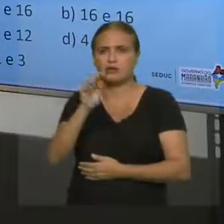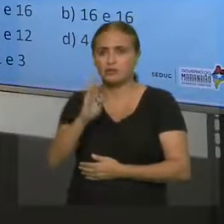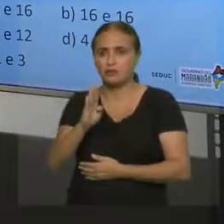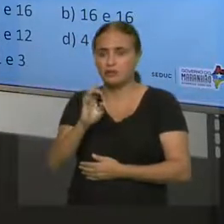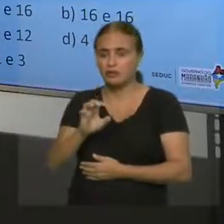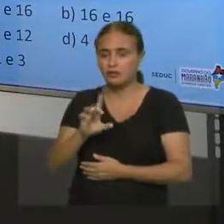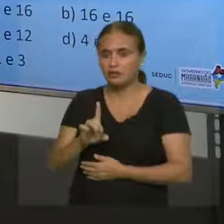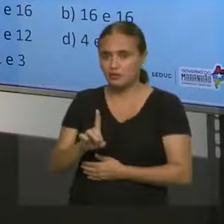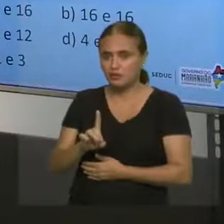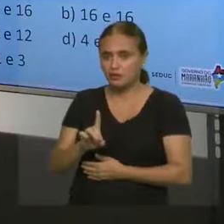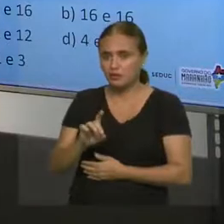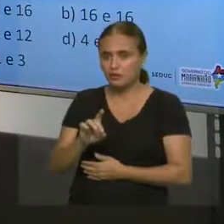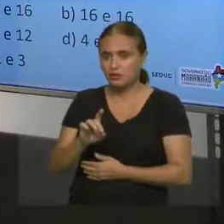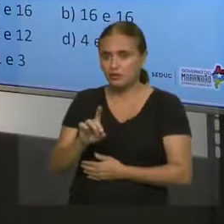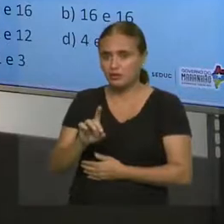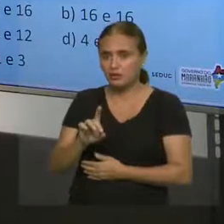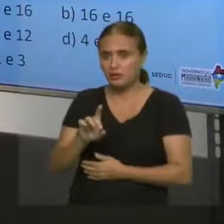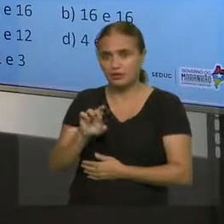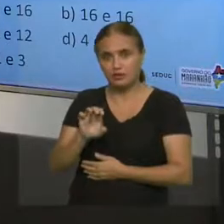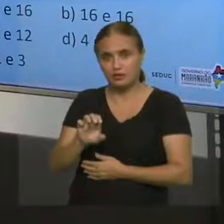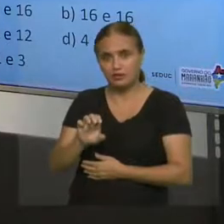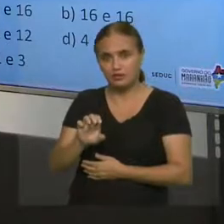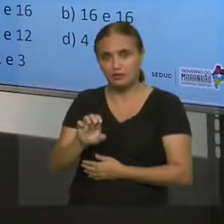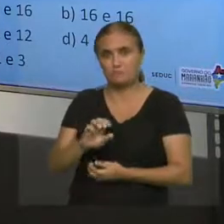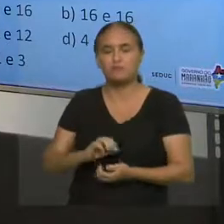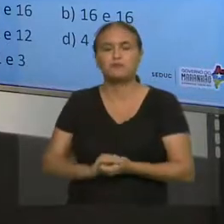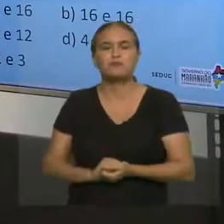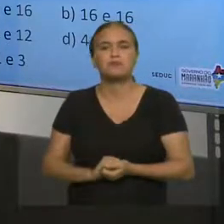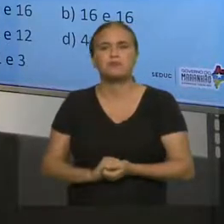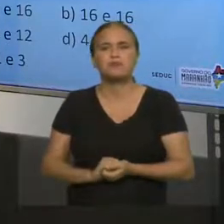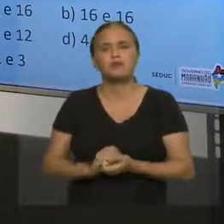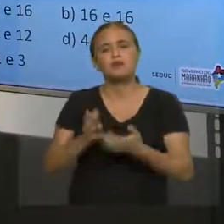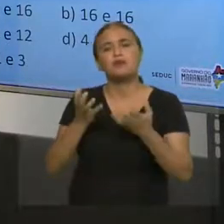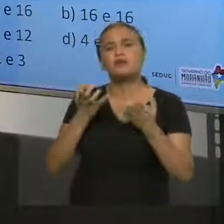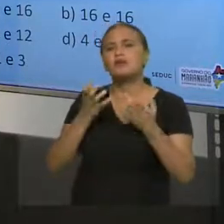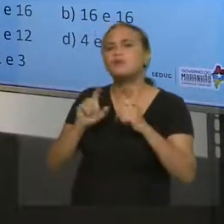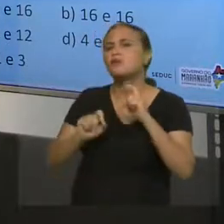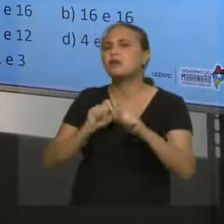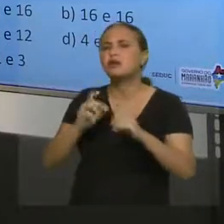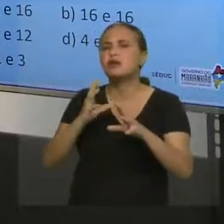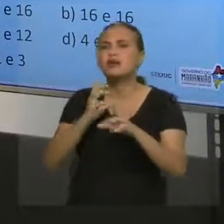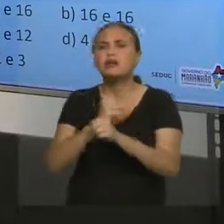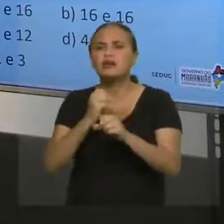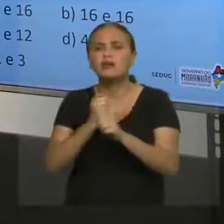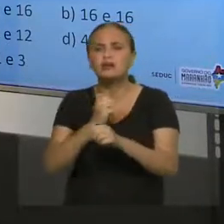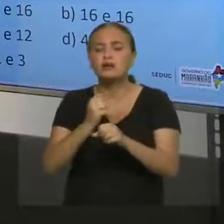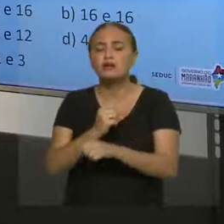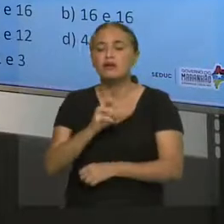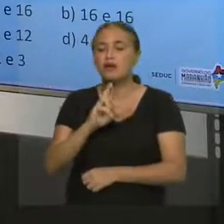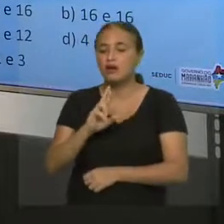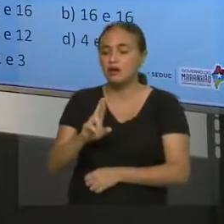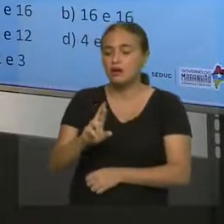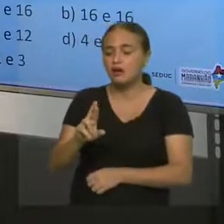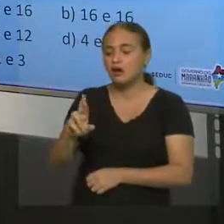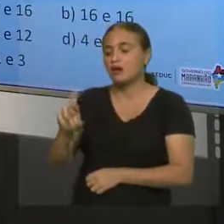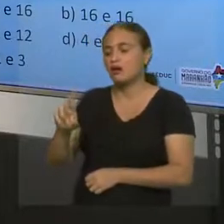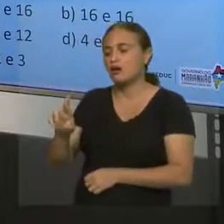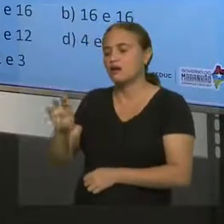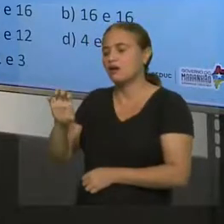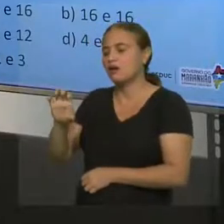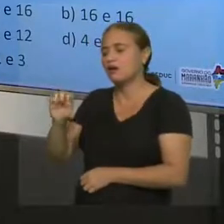quero determinar força que está puxando, tração, eu não quero fazer isso, não. Eu quero determinar apenas a resultante que atua em cada bloco aqui.